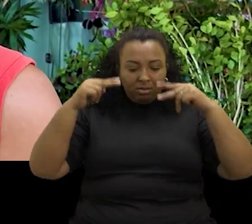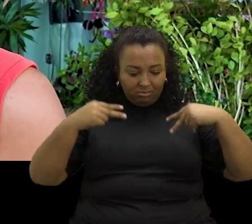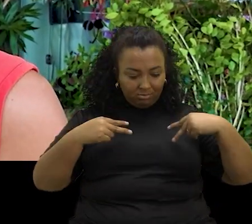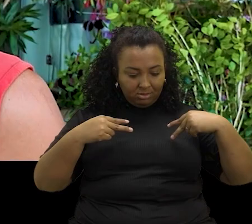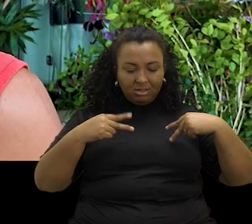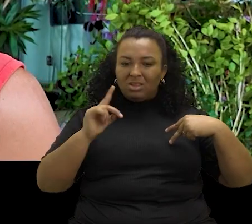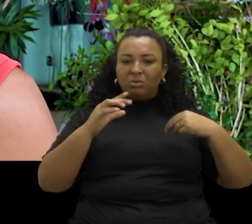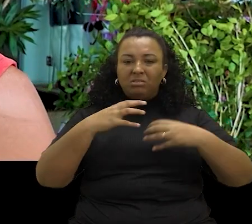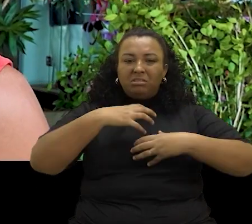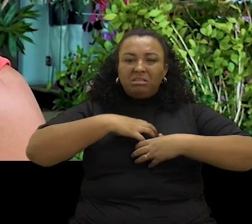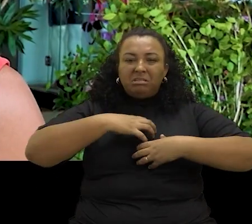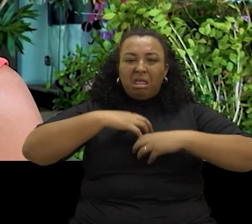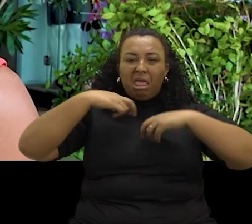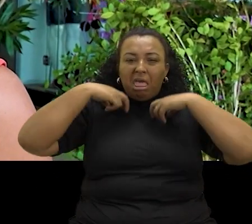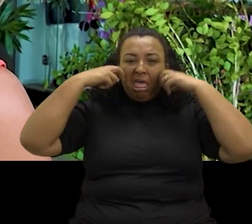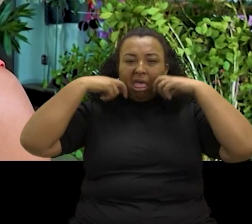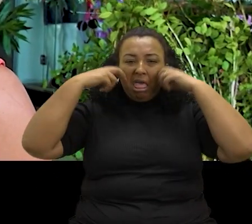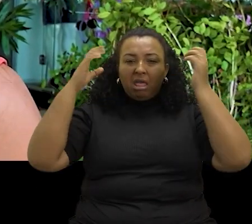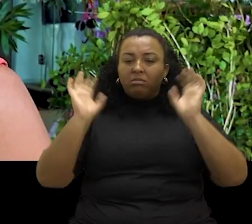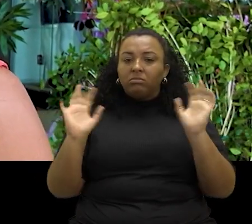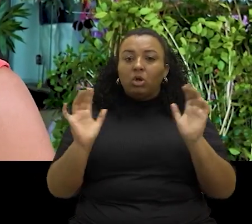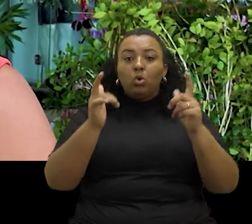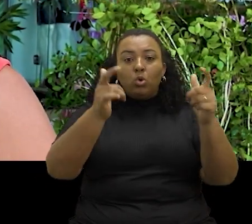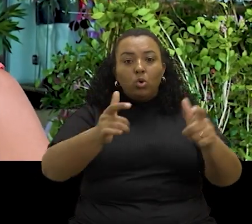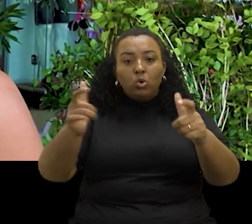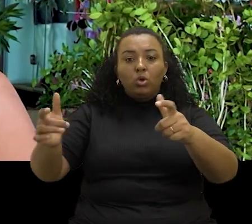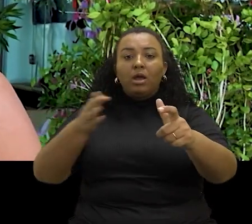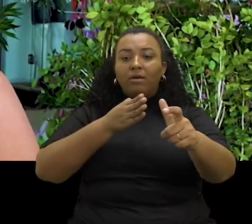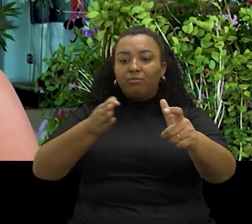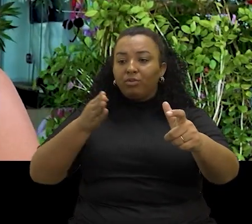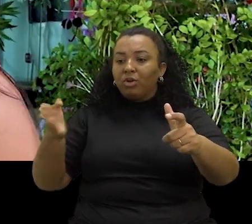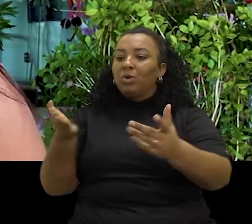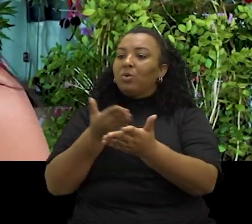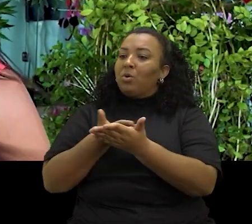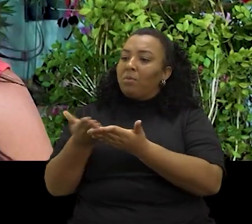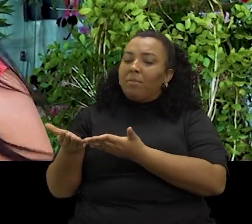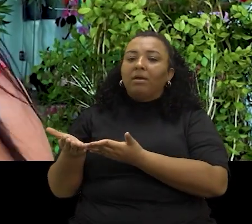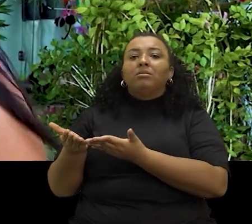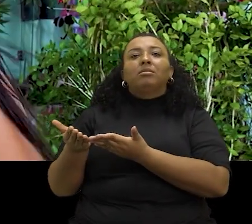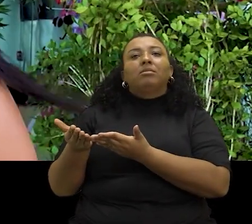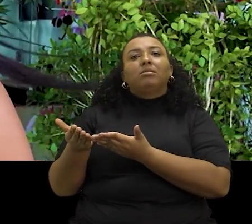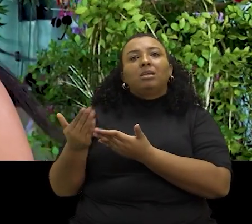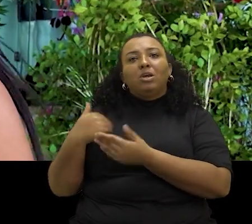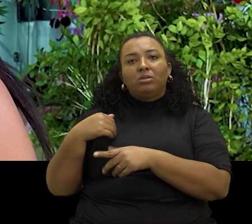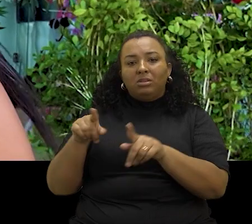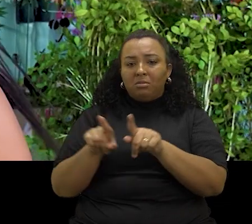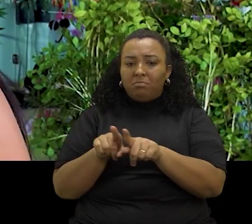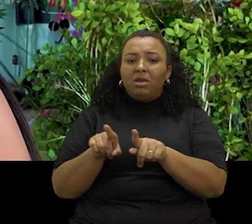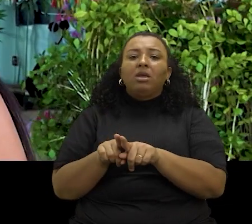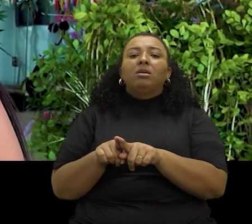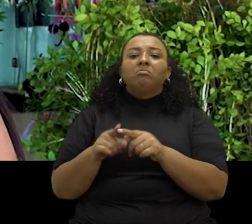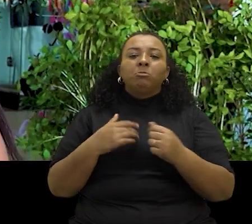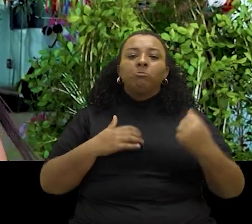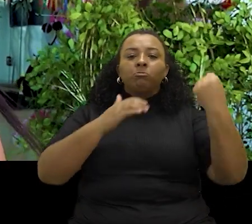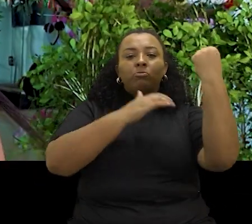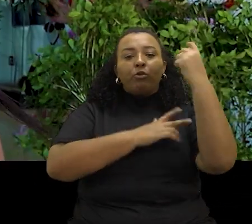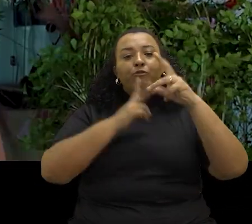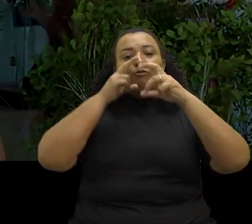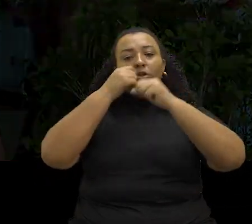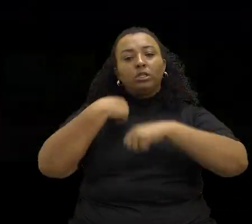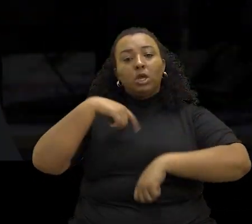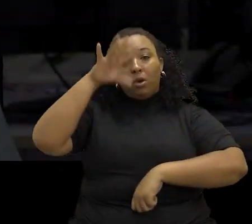e nunca, jamais se sintam envergonhadas. E aonde for, e que olhem com o mesmo empoderamento que eu aprendi a me olhar.